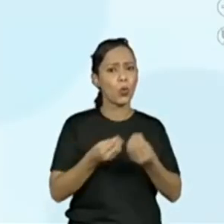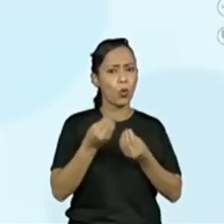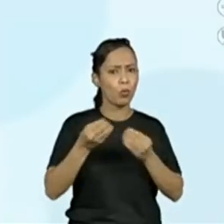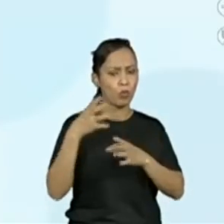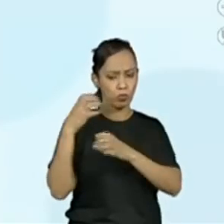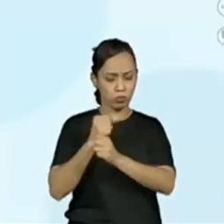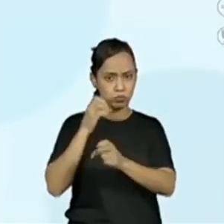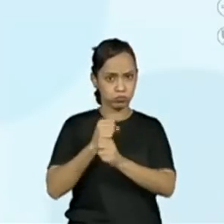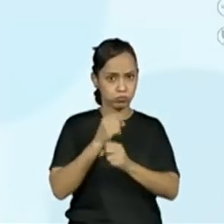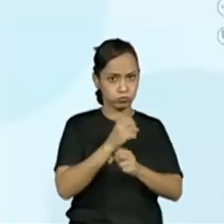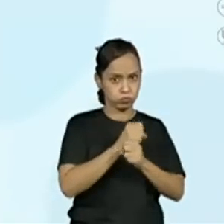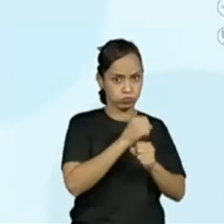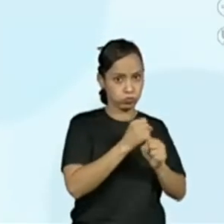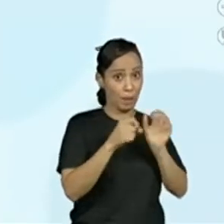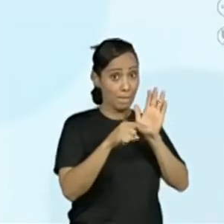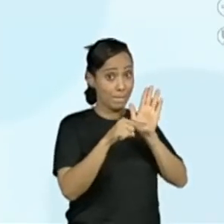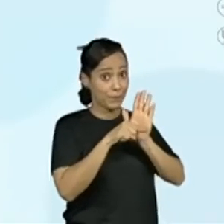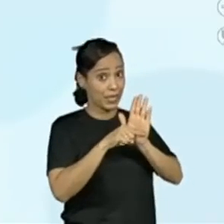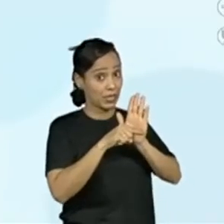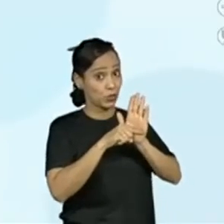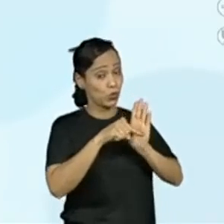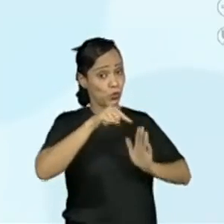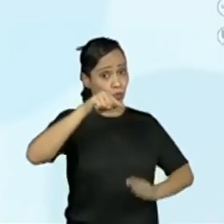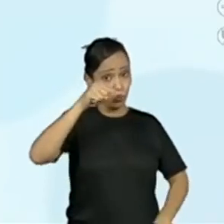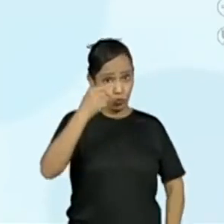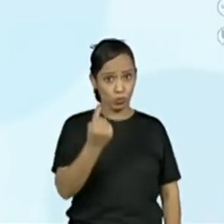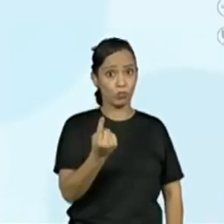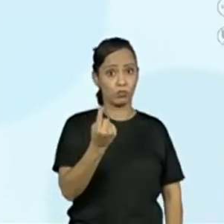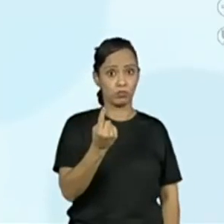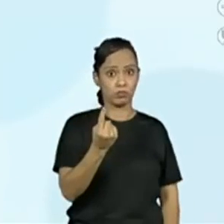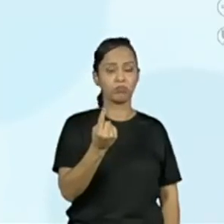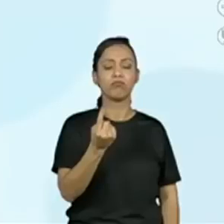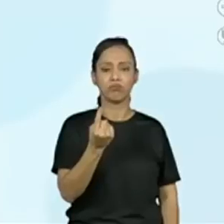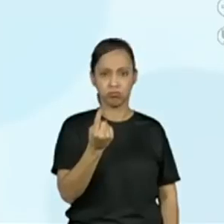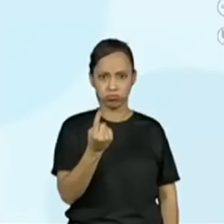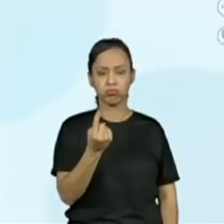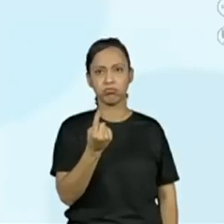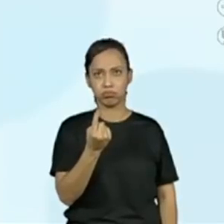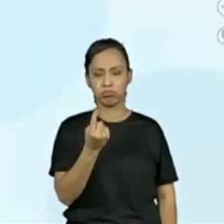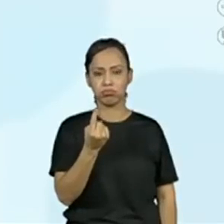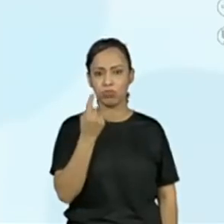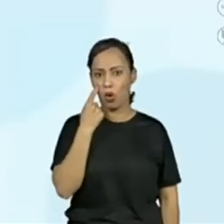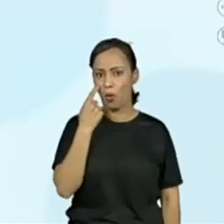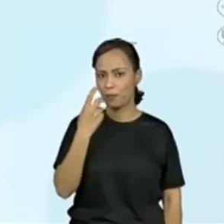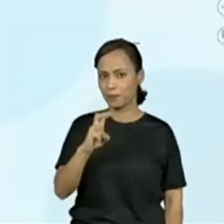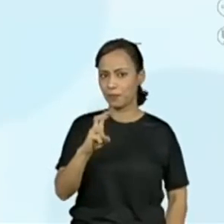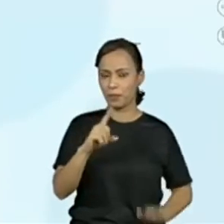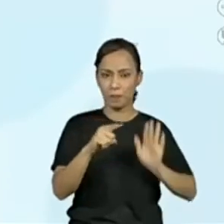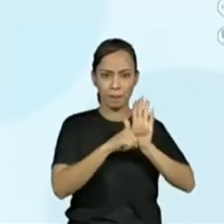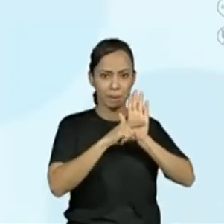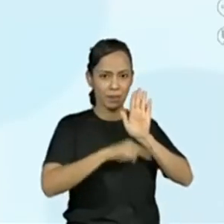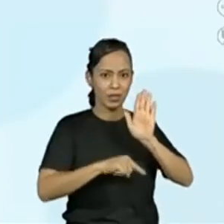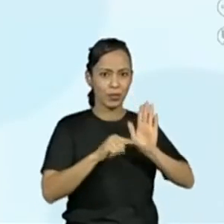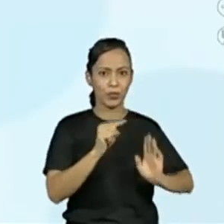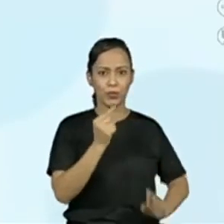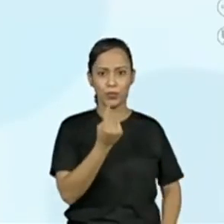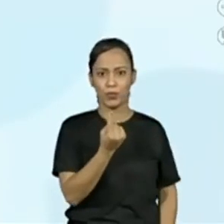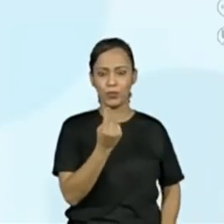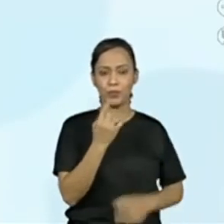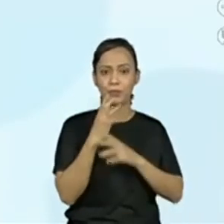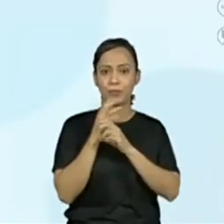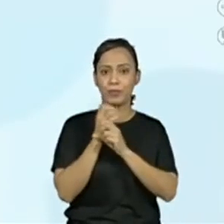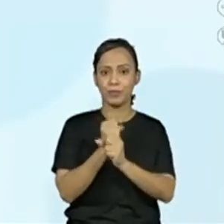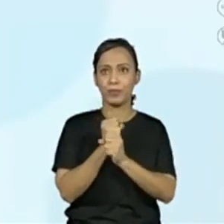subtraindo de cada número apenas 1. Então, a gente tem o 5 menos 1. Vamos obter aí? Ficamos